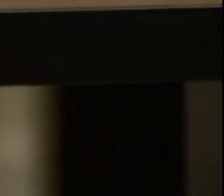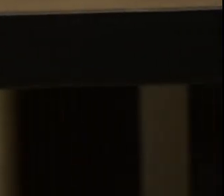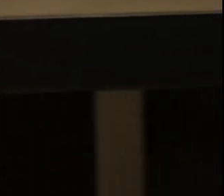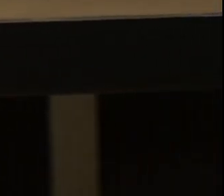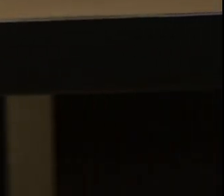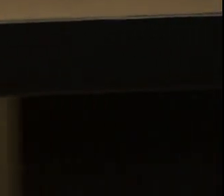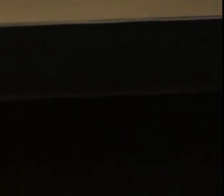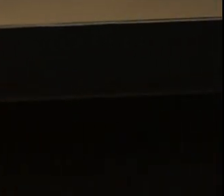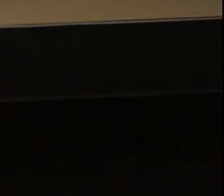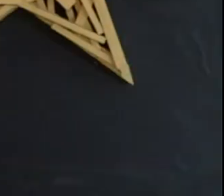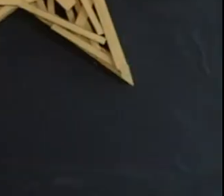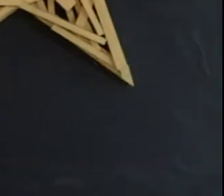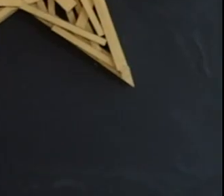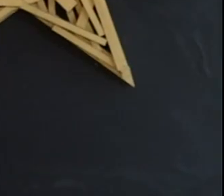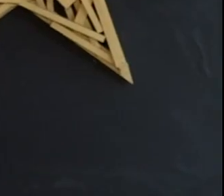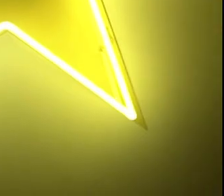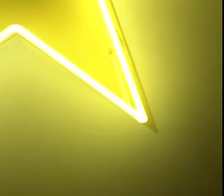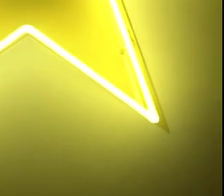tchau